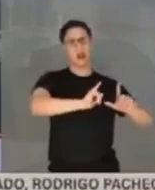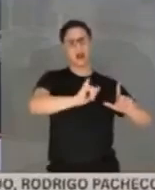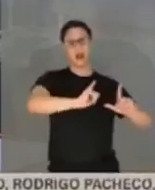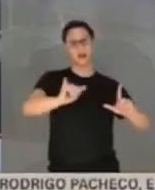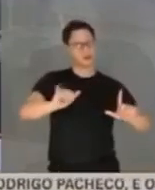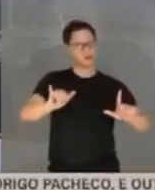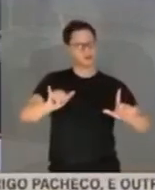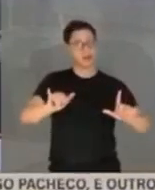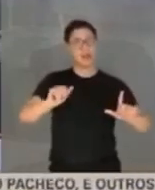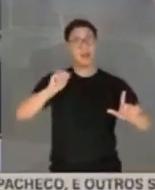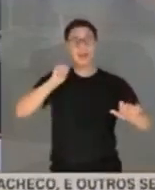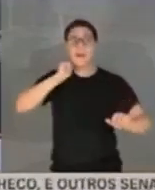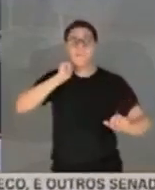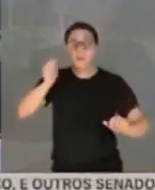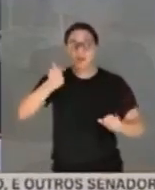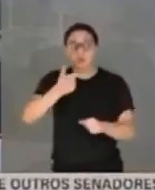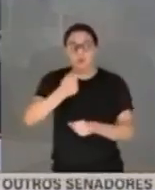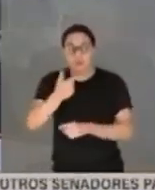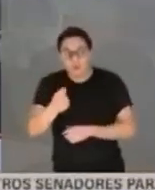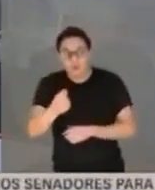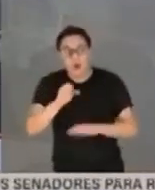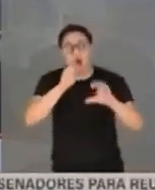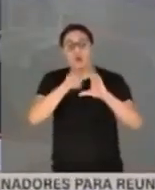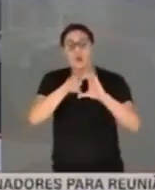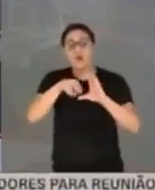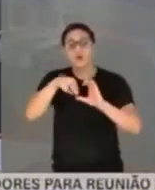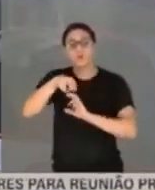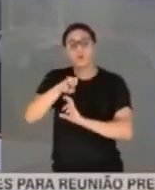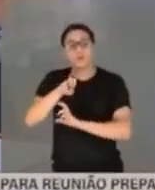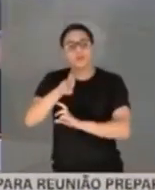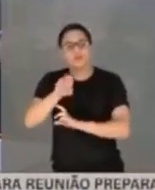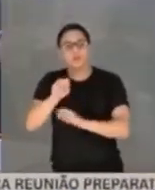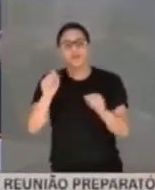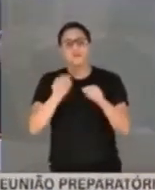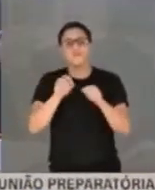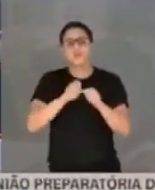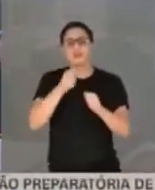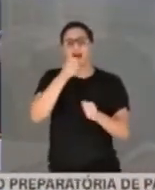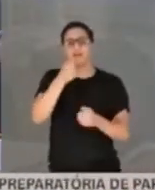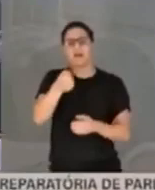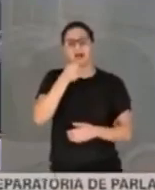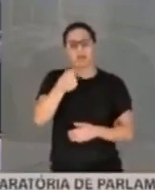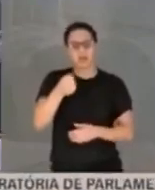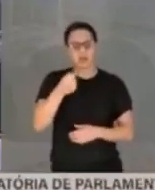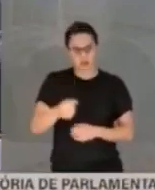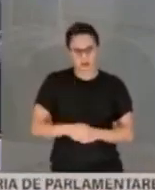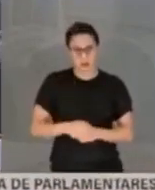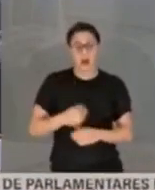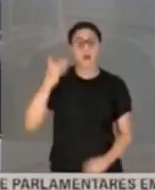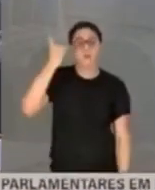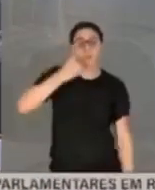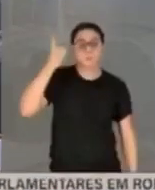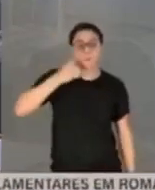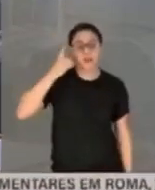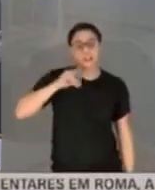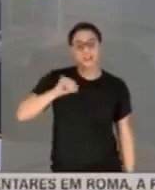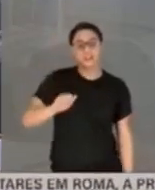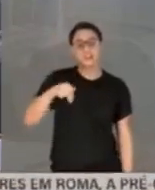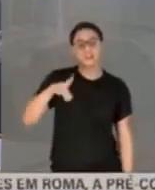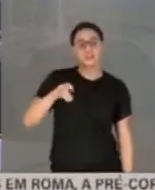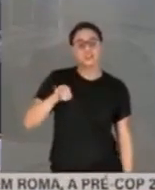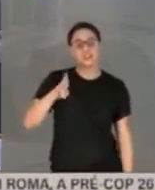abril, a Globo News fez uma matéria sobre a preventicênio. A deputada Jandira Feghali, do Rio de Janeiro,